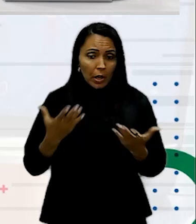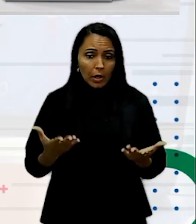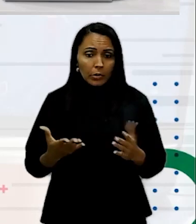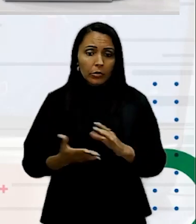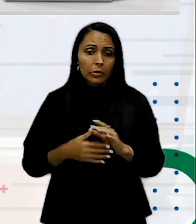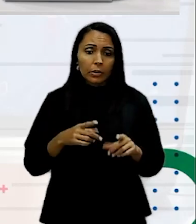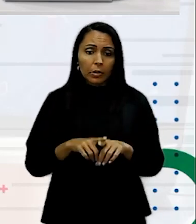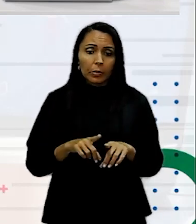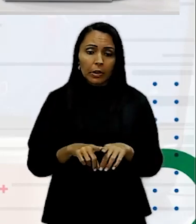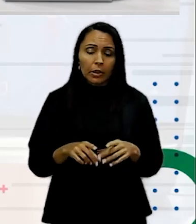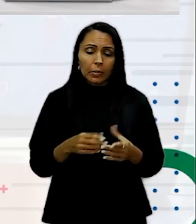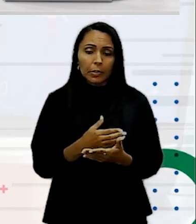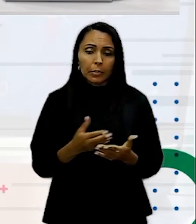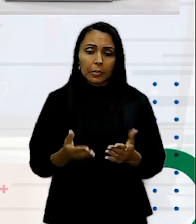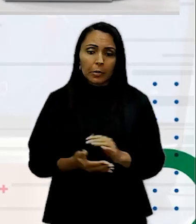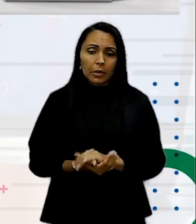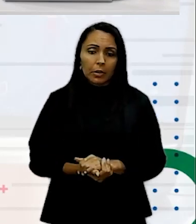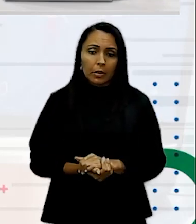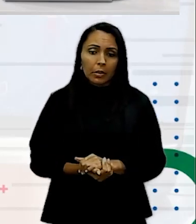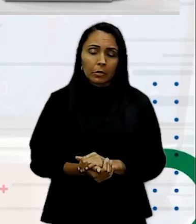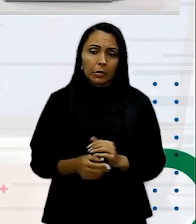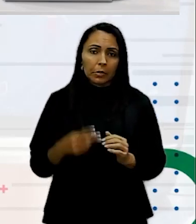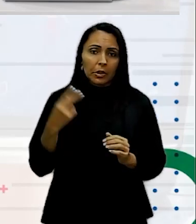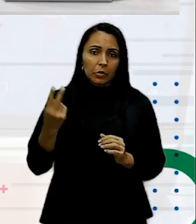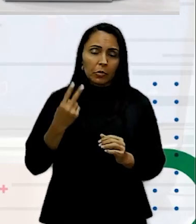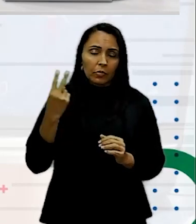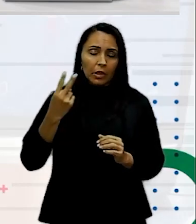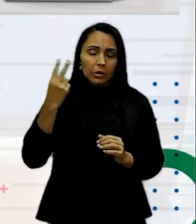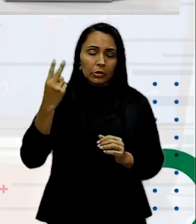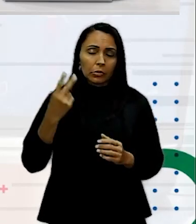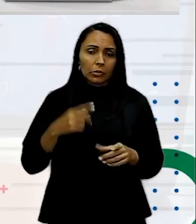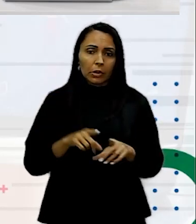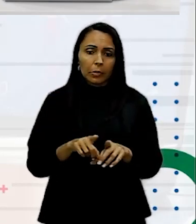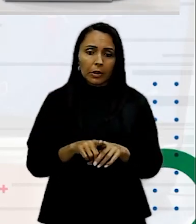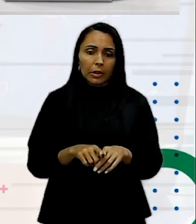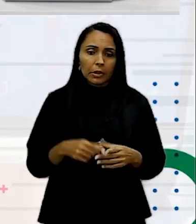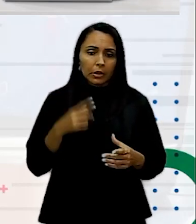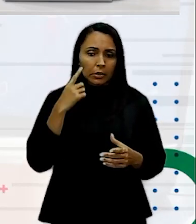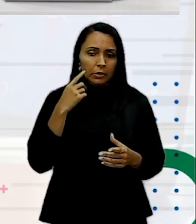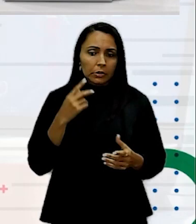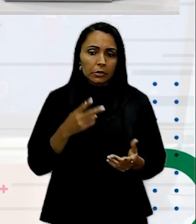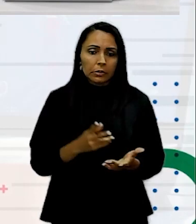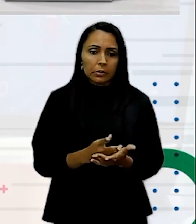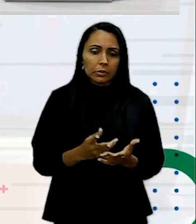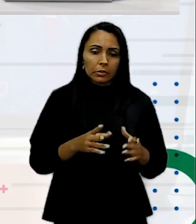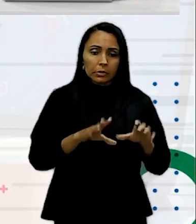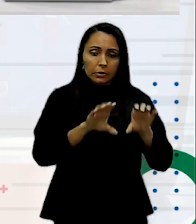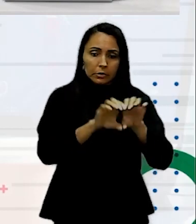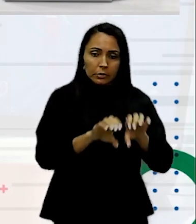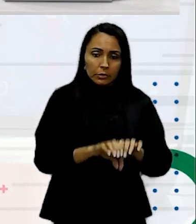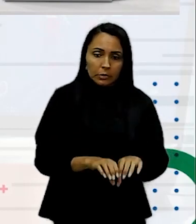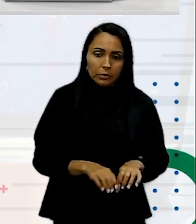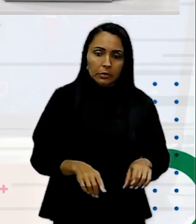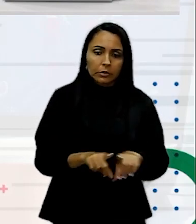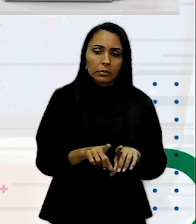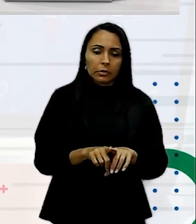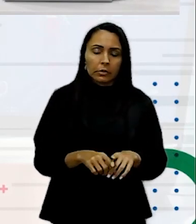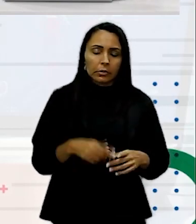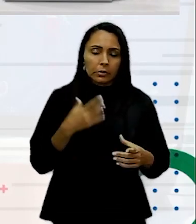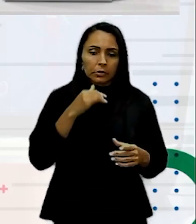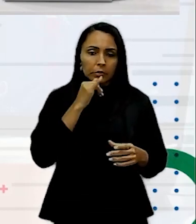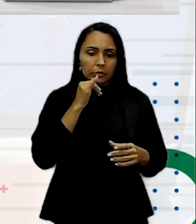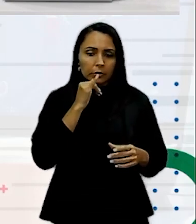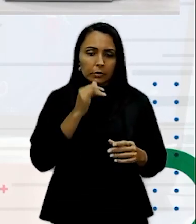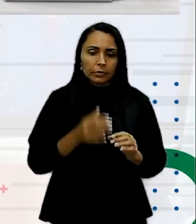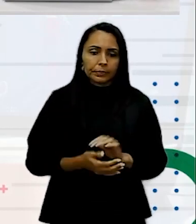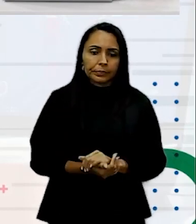mesma espessura O mesmo valor De arredondamento A mesma estética Certo? Então por exemplo Se eu quiser